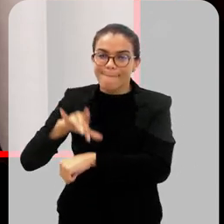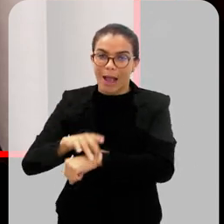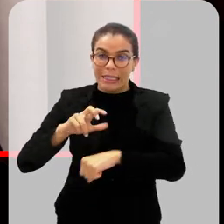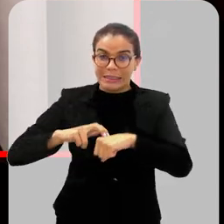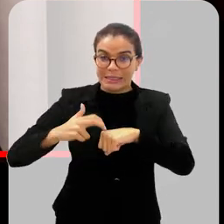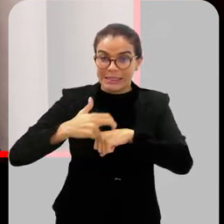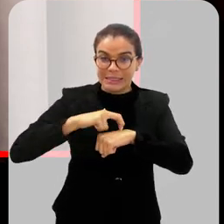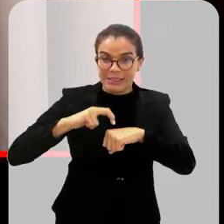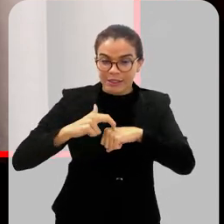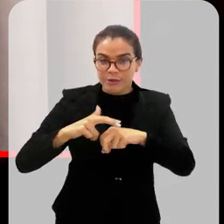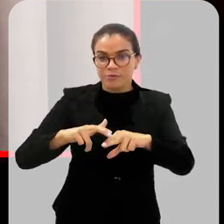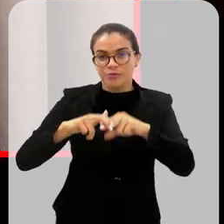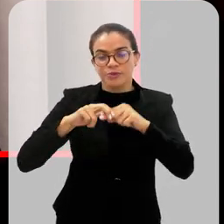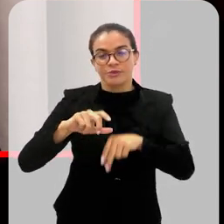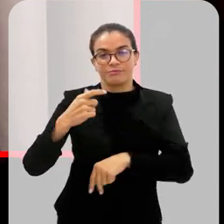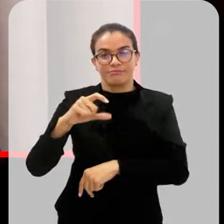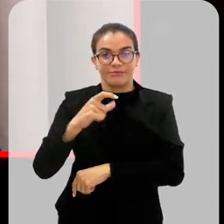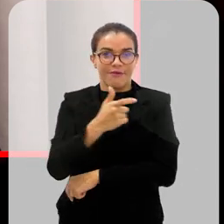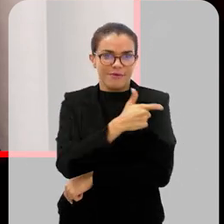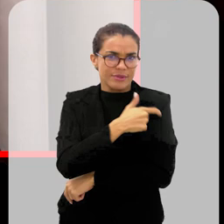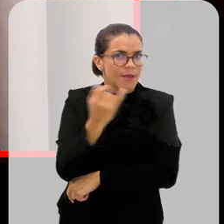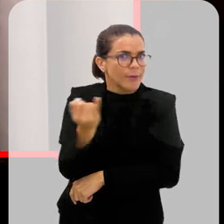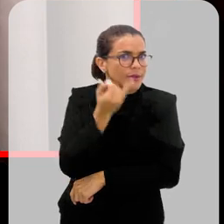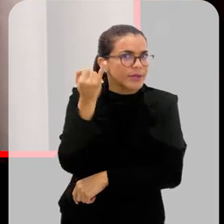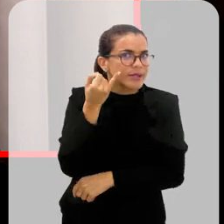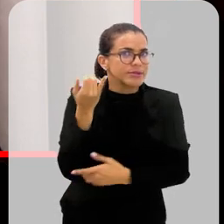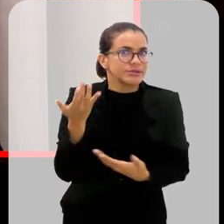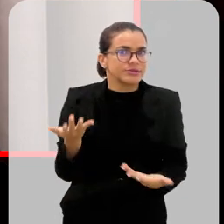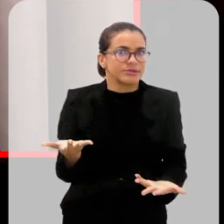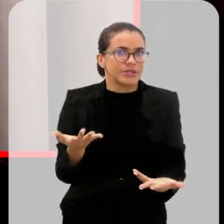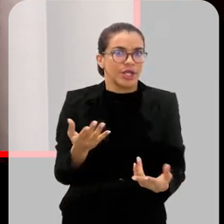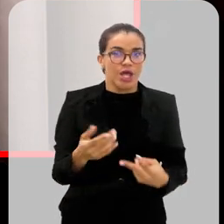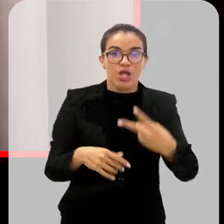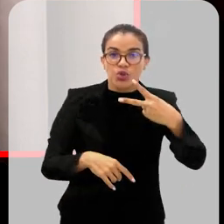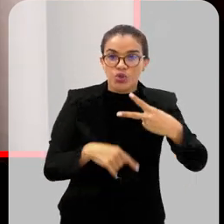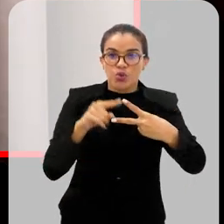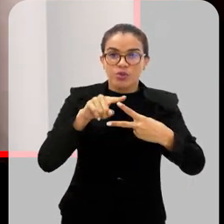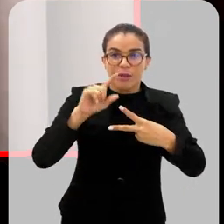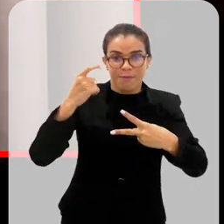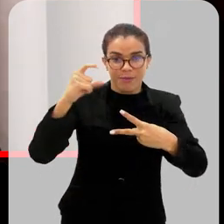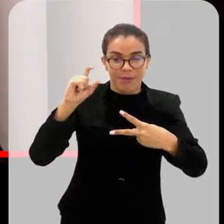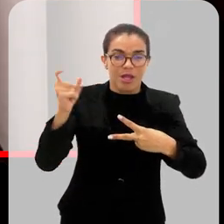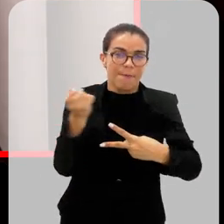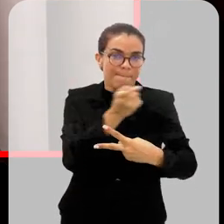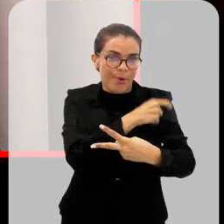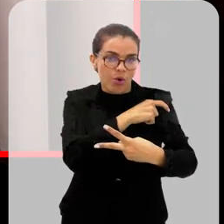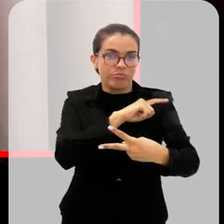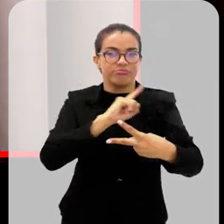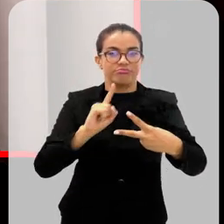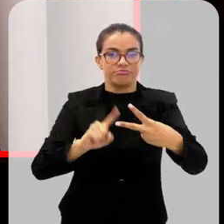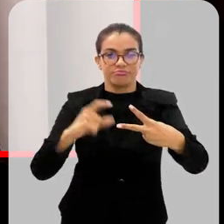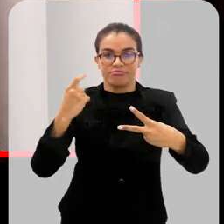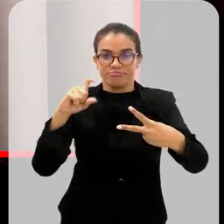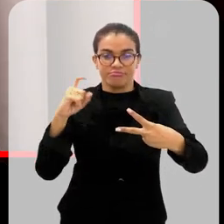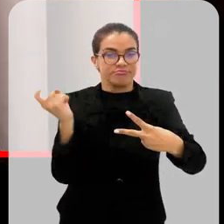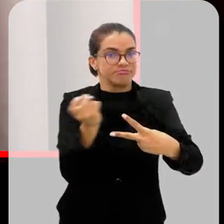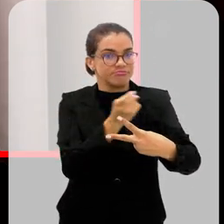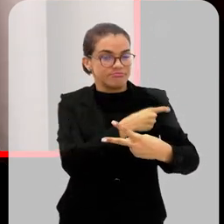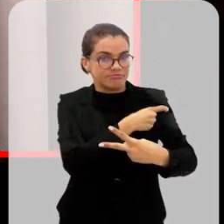se prevenir, é importante que a vacina seja tomada, ela seja aplicada. Elas são duas doses que são